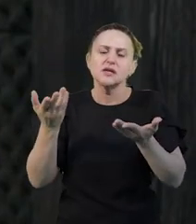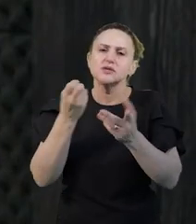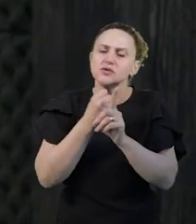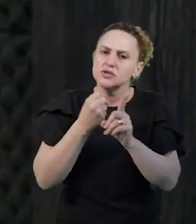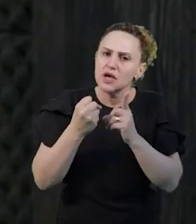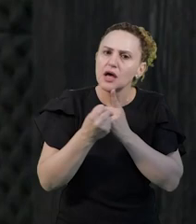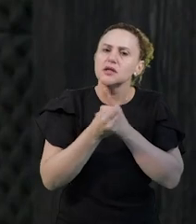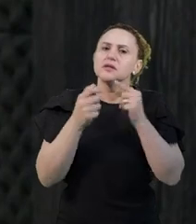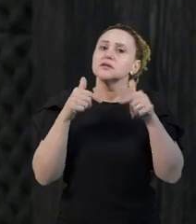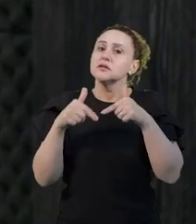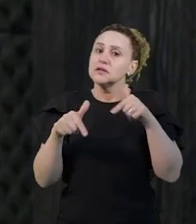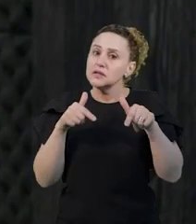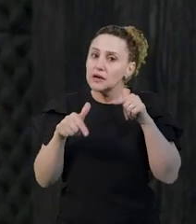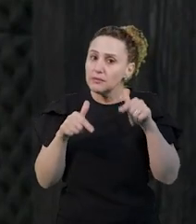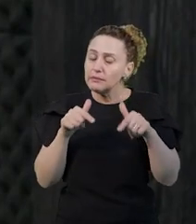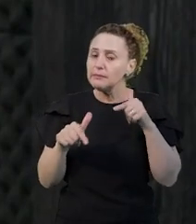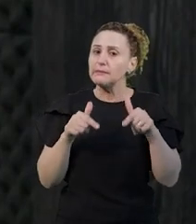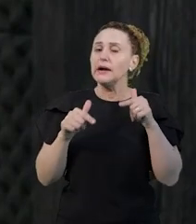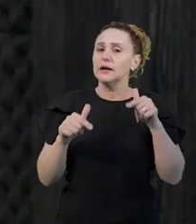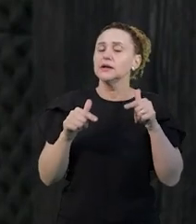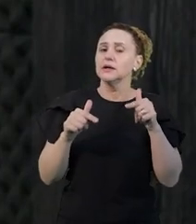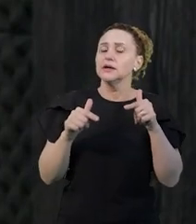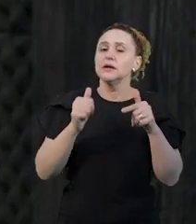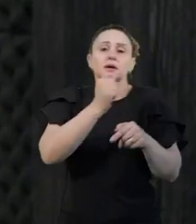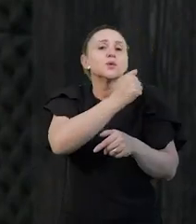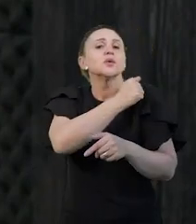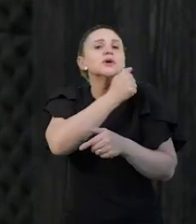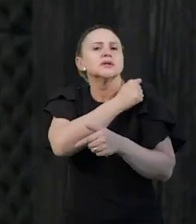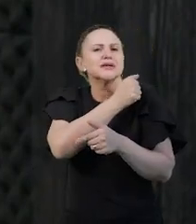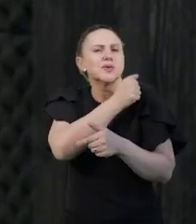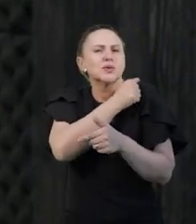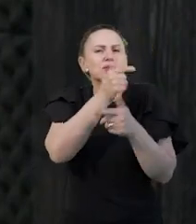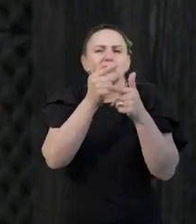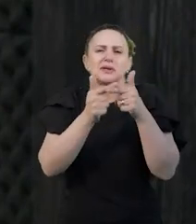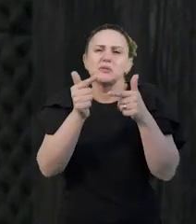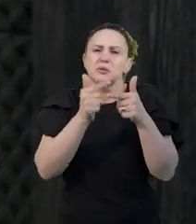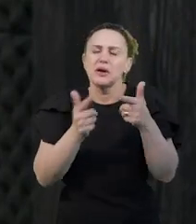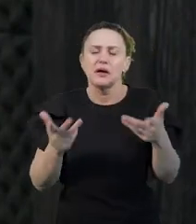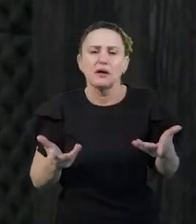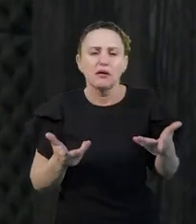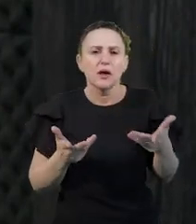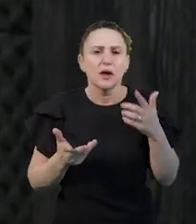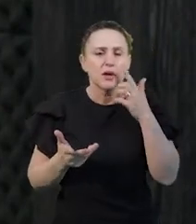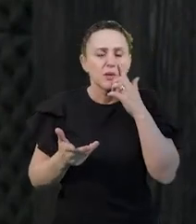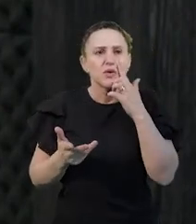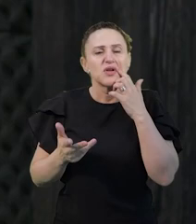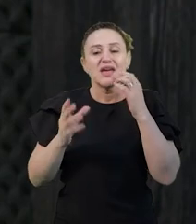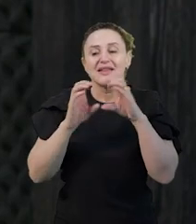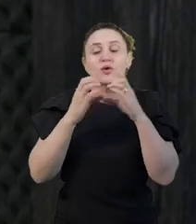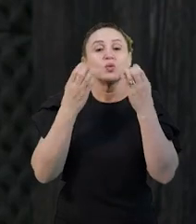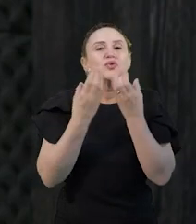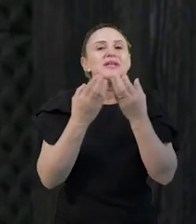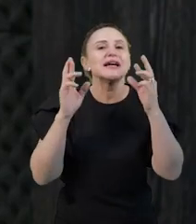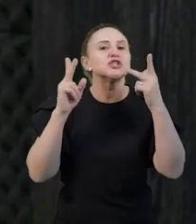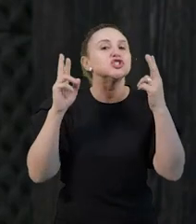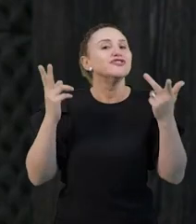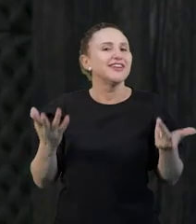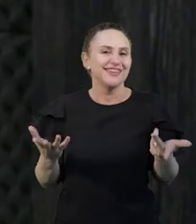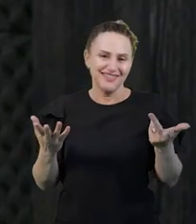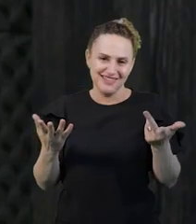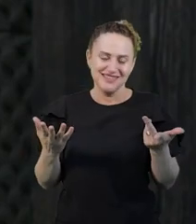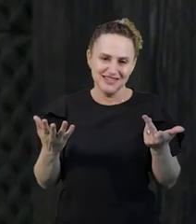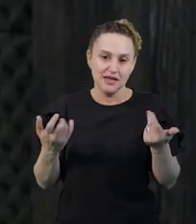que trabalha com um aluno que tem problemas, com um aluno que é de comunidades diferentes, que